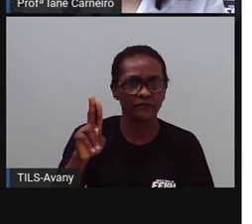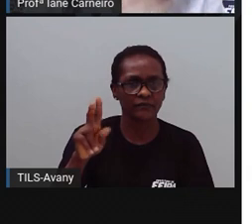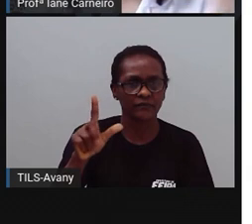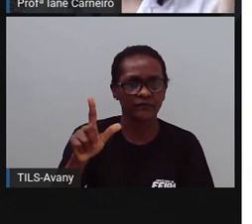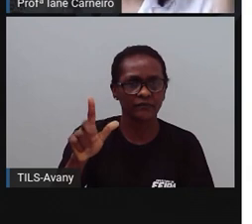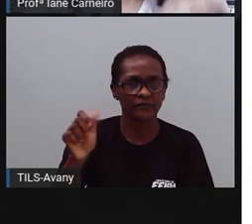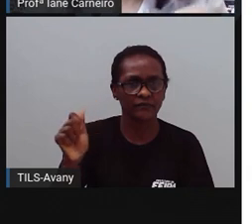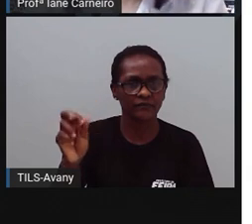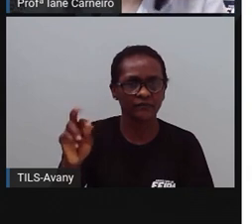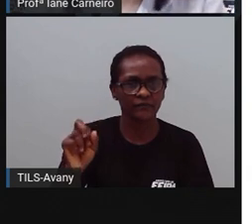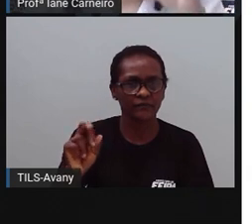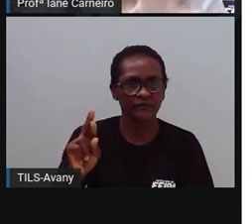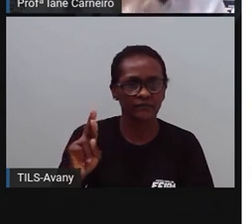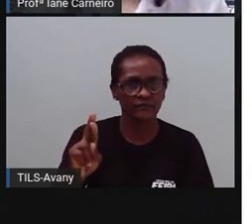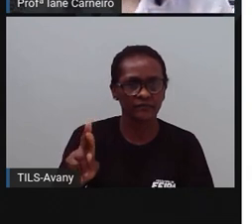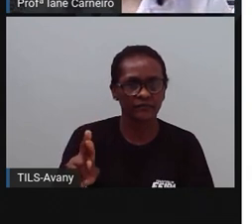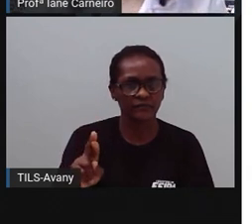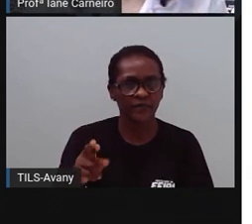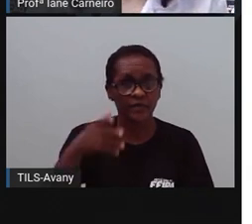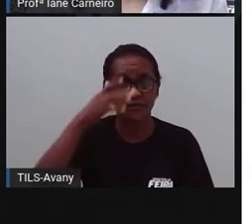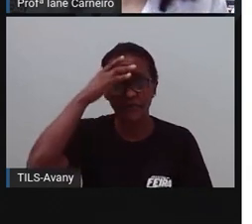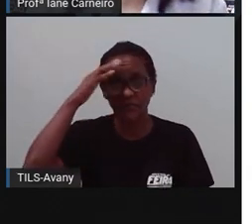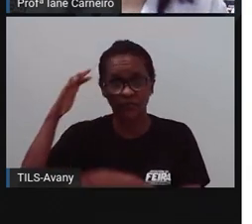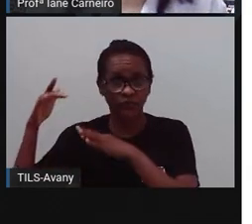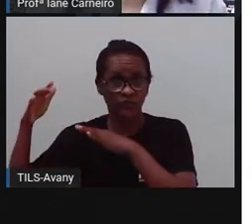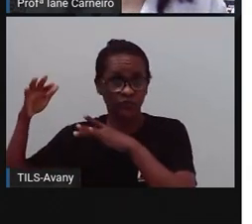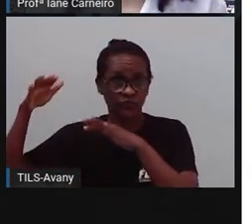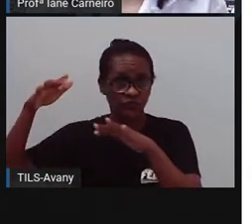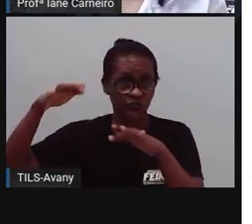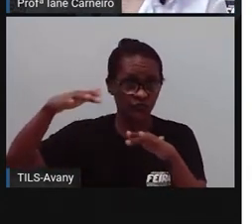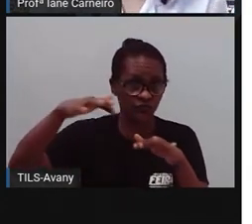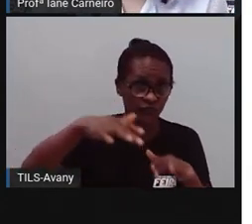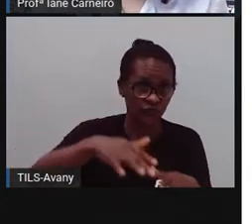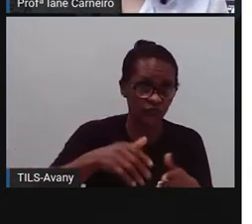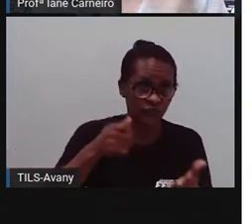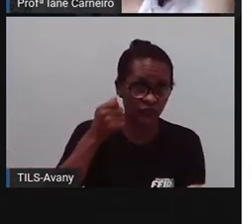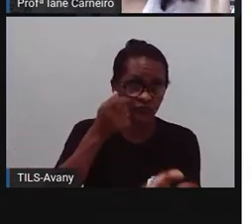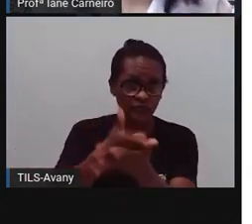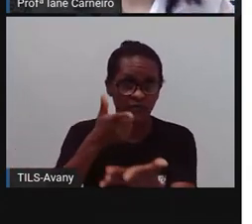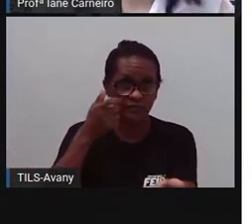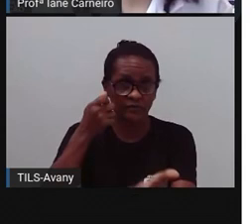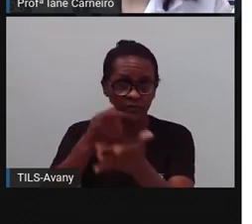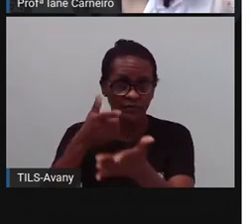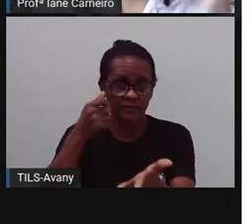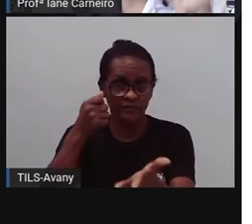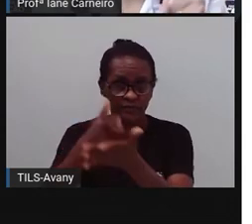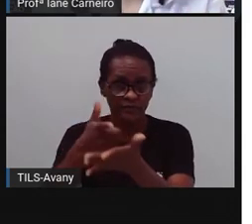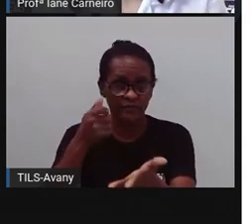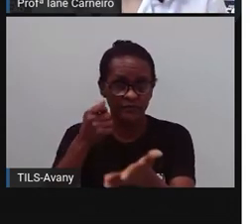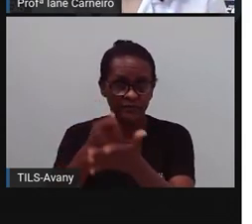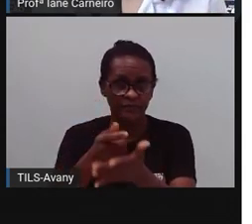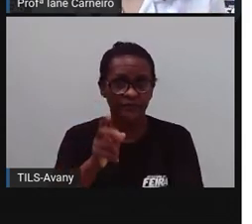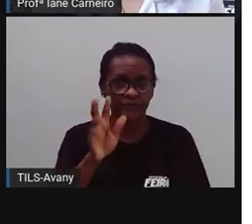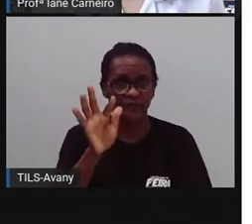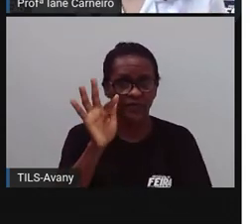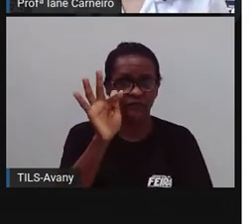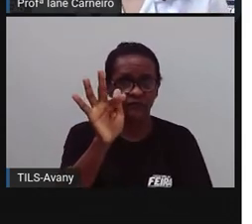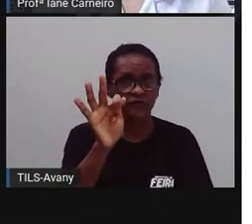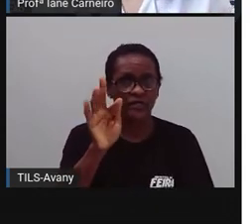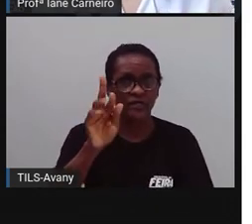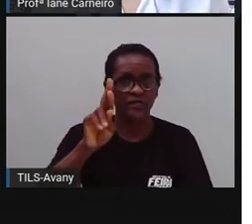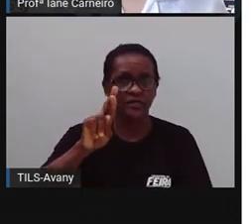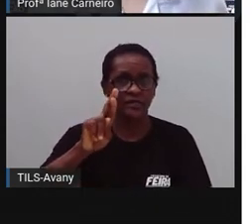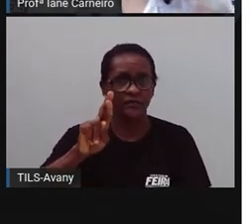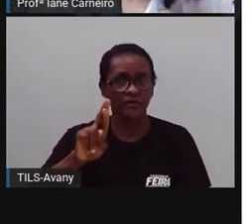pessoas que vêm só em feira, só para visitar o Feraguai. saber disso? E também fica no centro. Também é importante a gente conhecer isso.